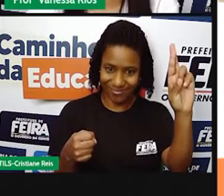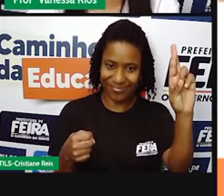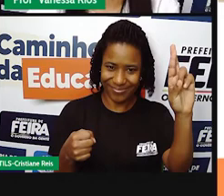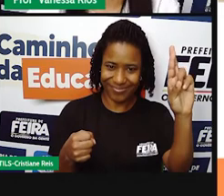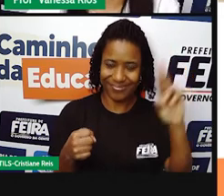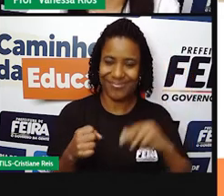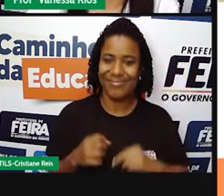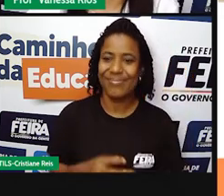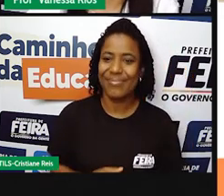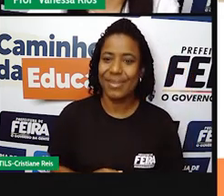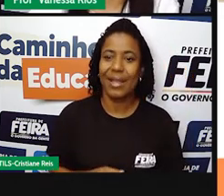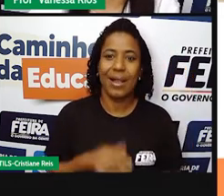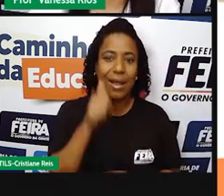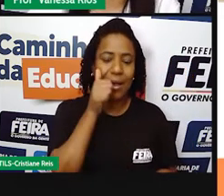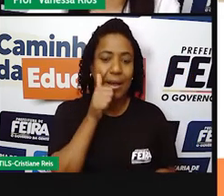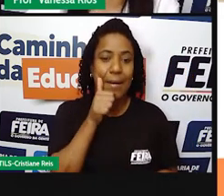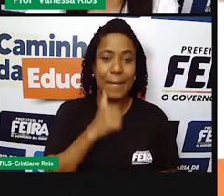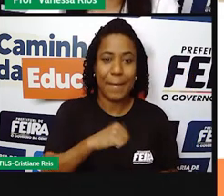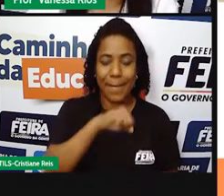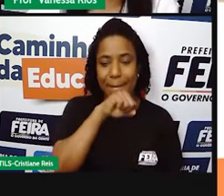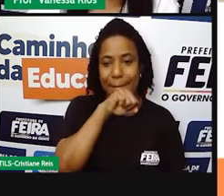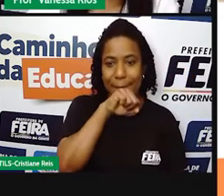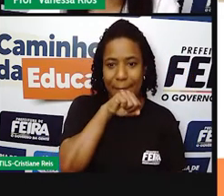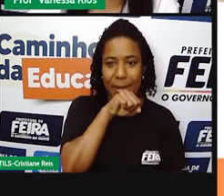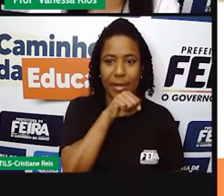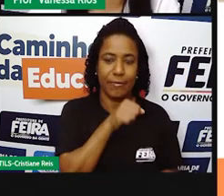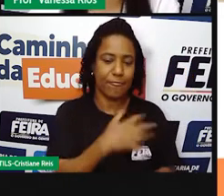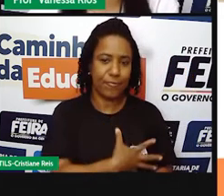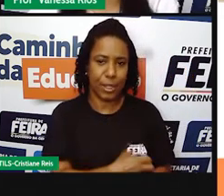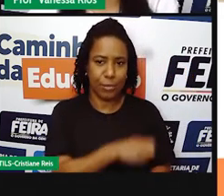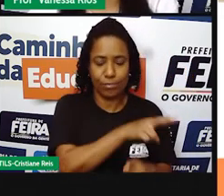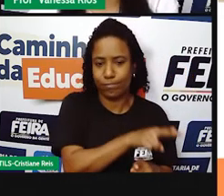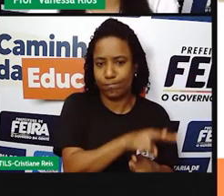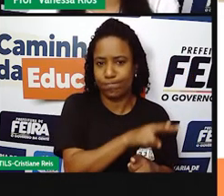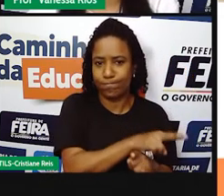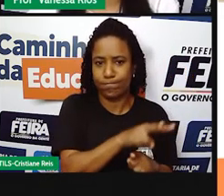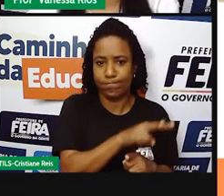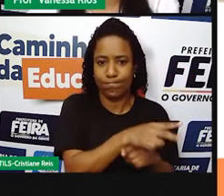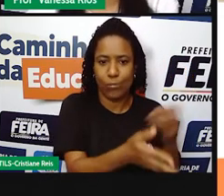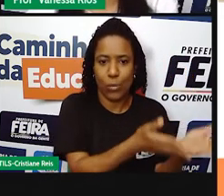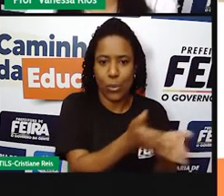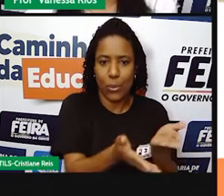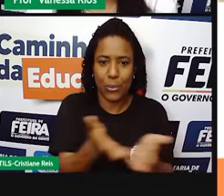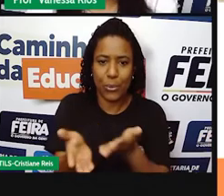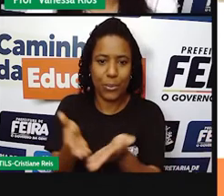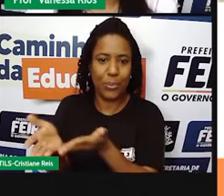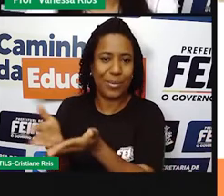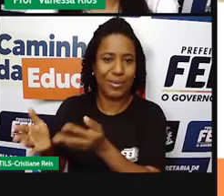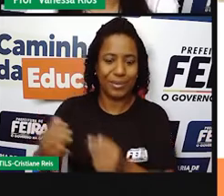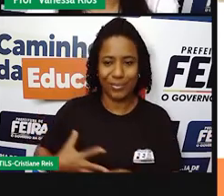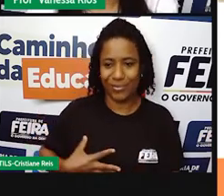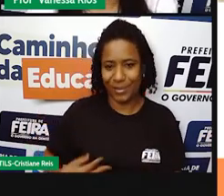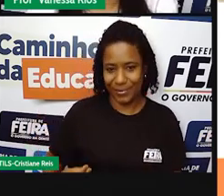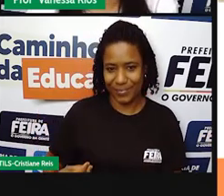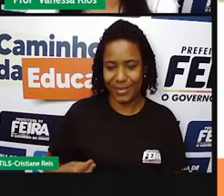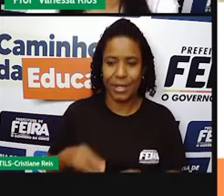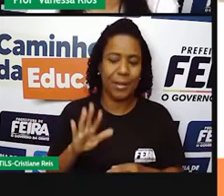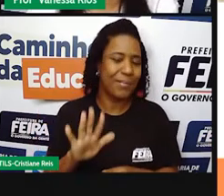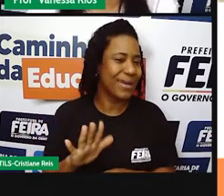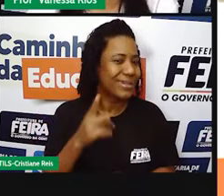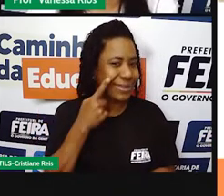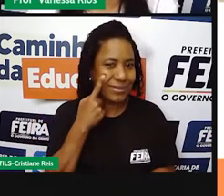Enquanto a mulher tinha a função aí de cuidar apenas, cuidar dos filhos. Na família atual, né? A gente já